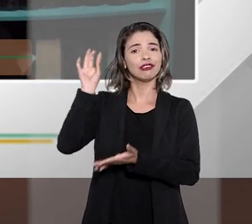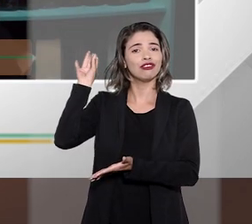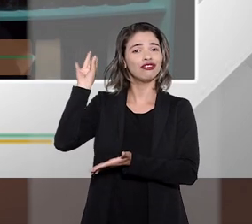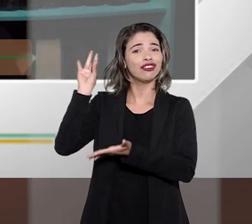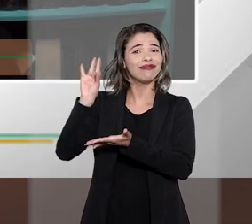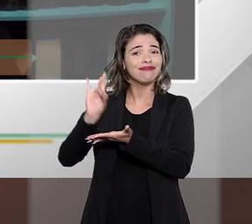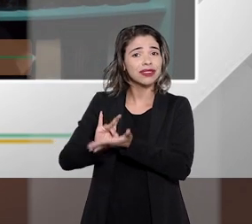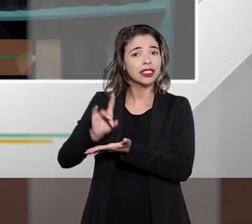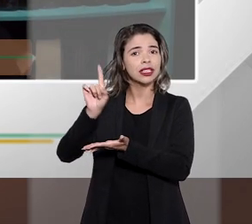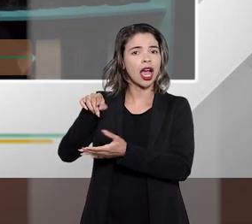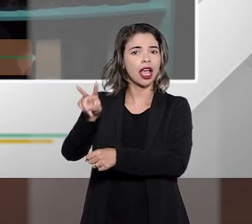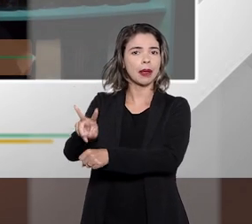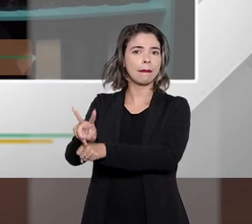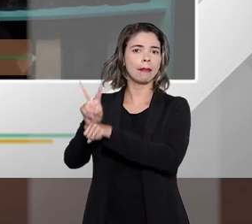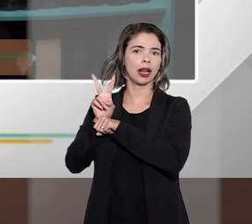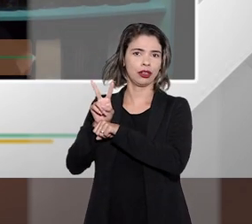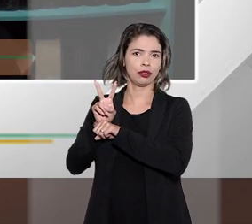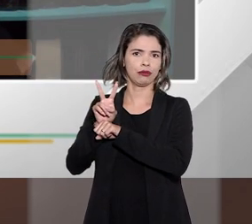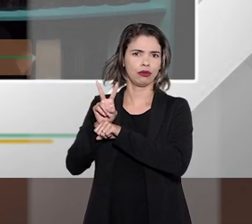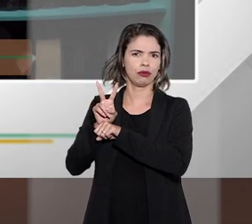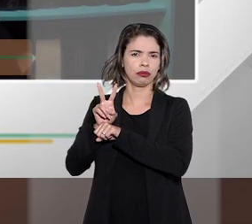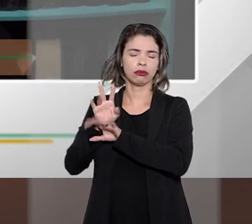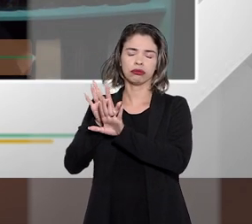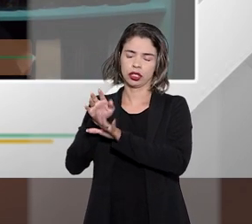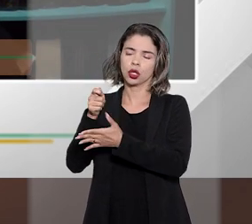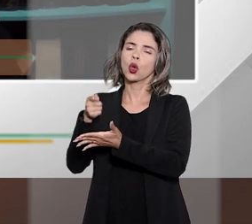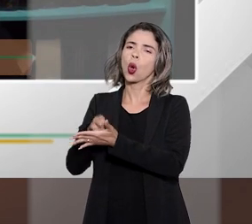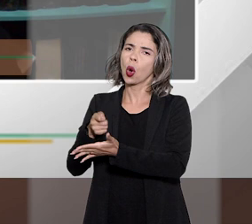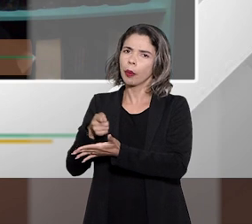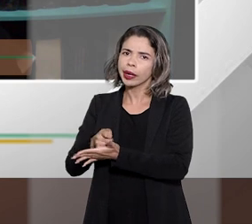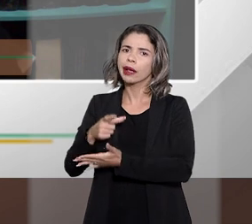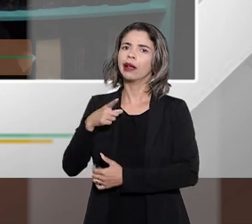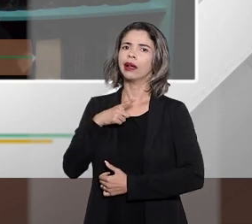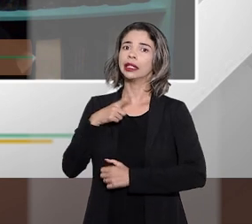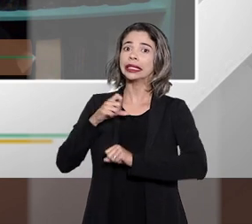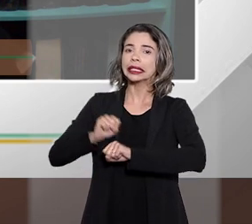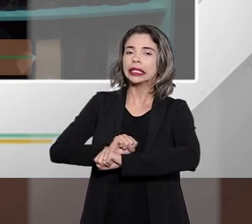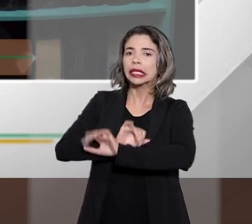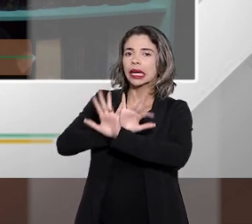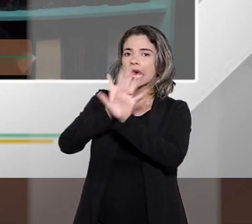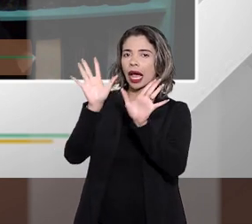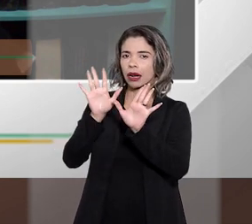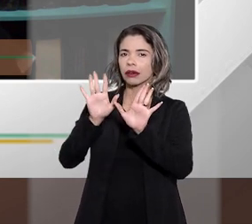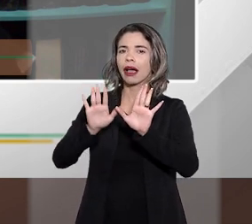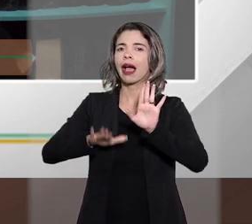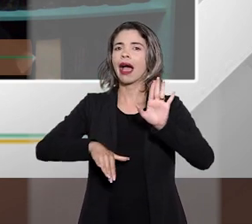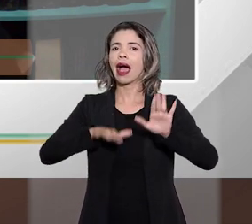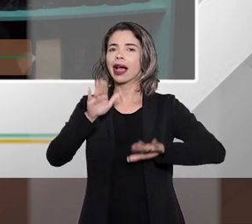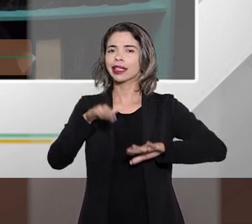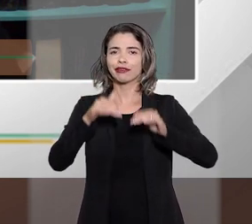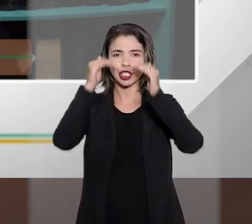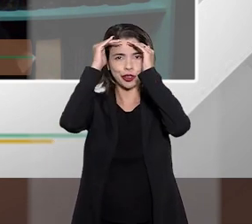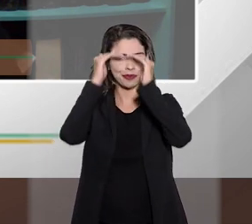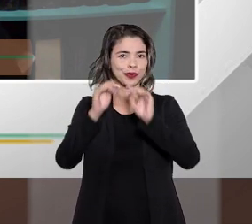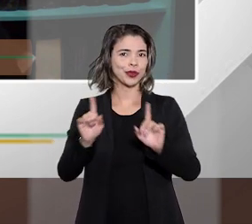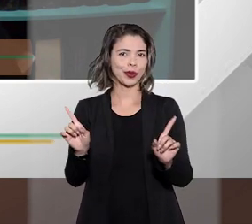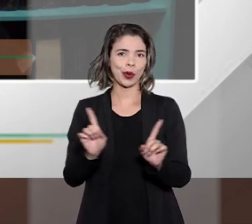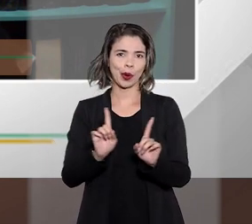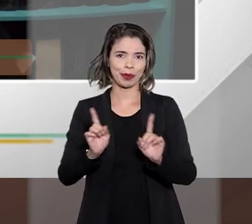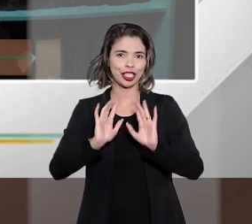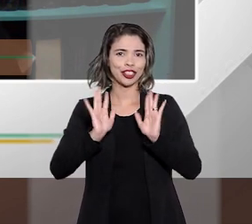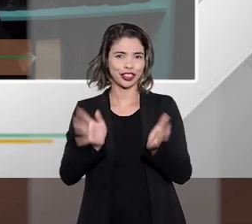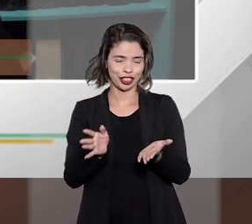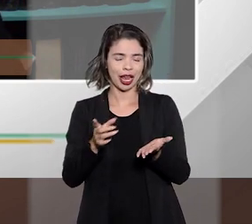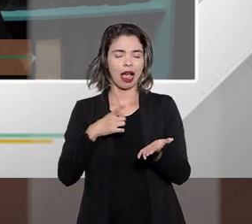efetivamente de um empréstimo, né? Então, essa é uma obrigação essencial e infelizmente muito descumprida, né? Como